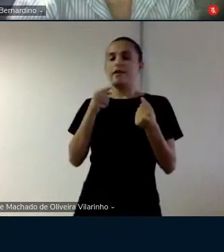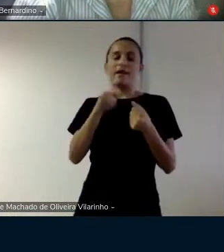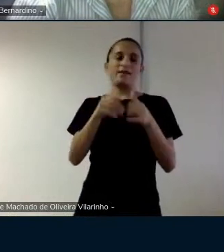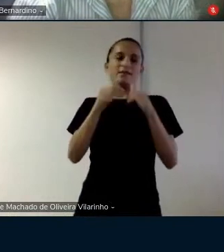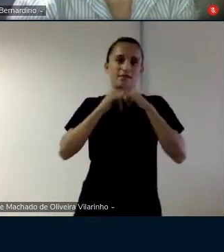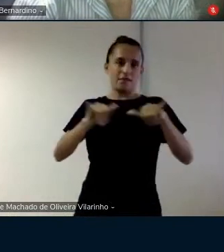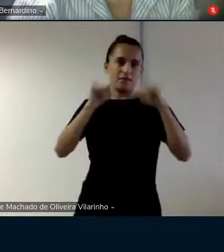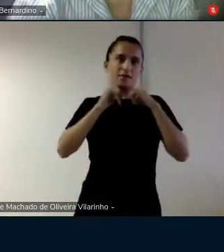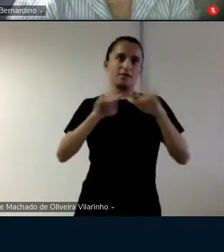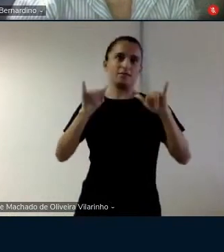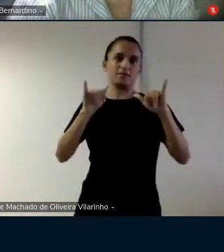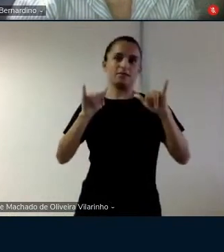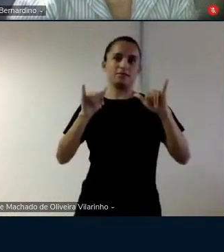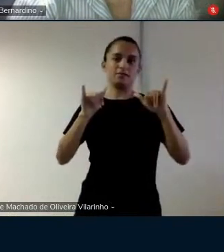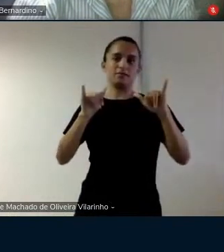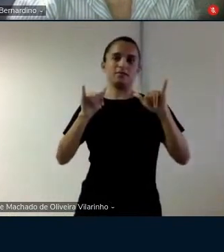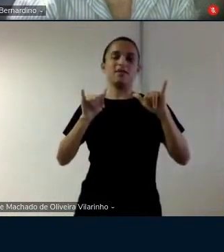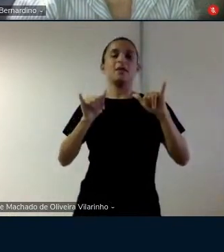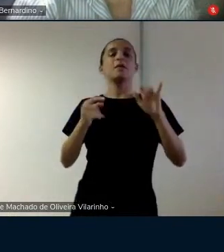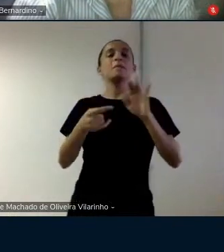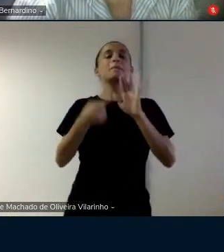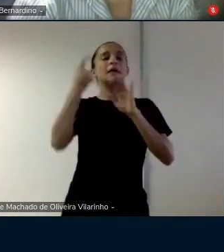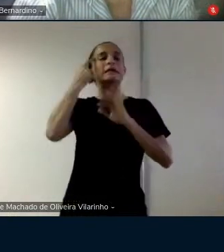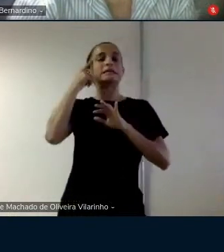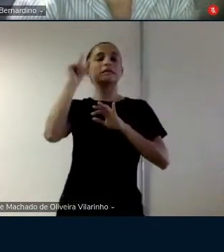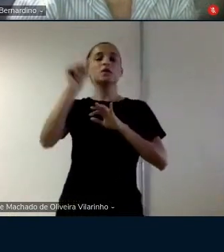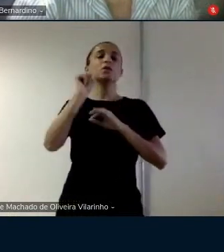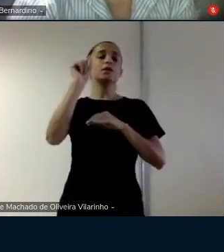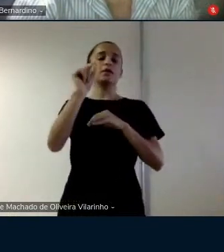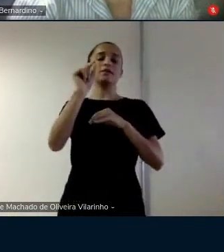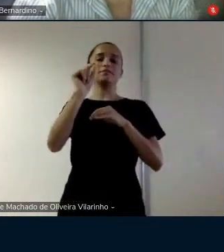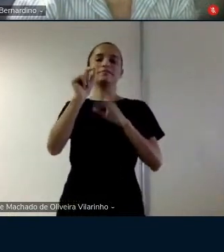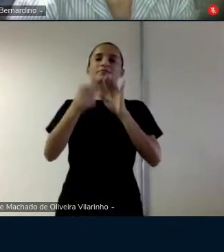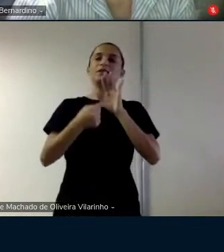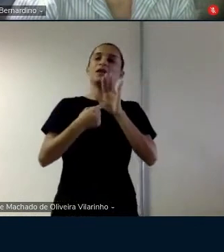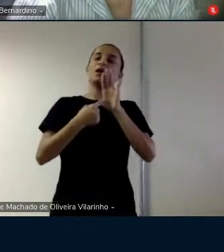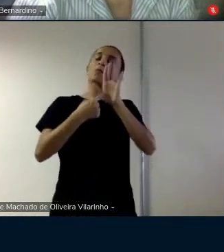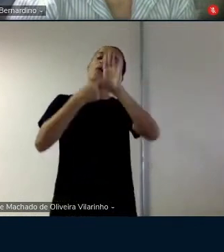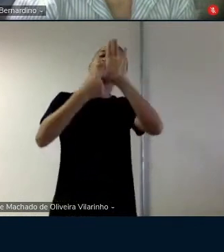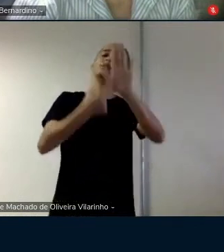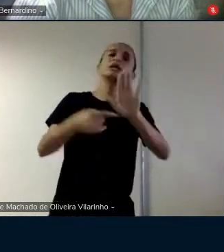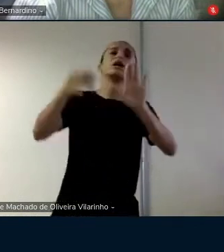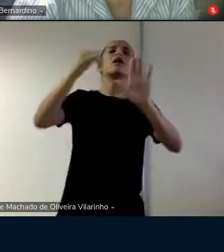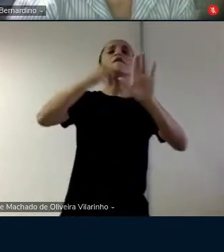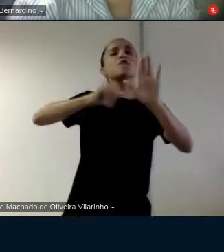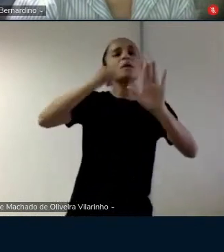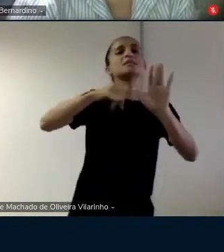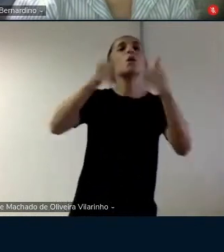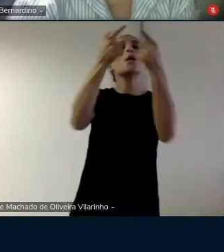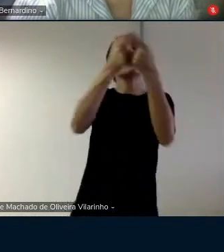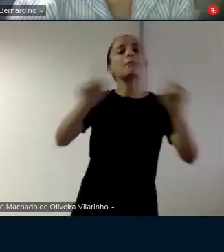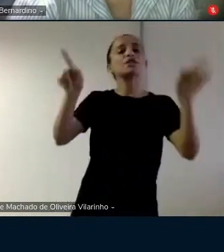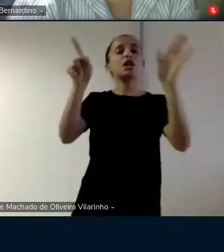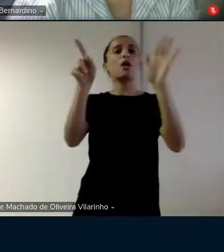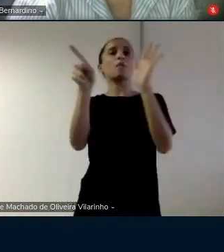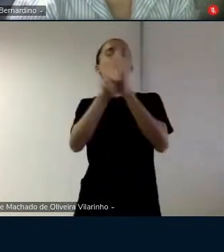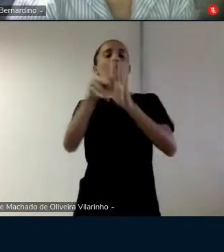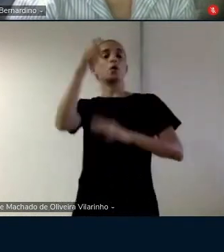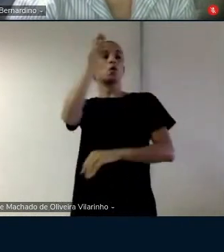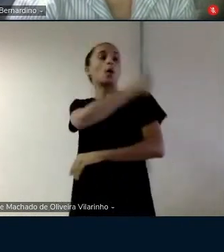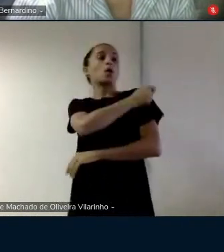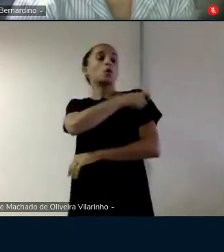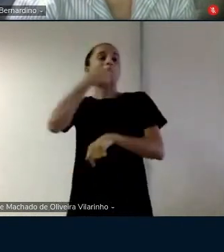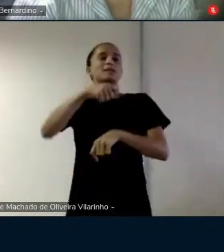informação que aí entra um pouquinho na questão do da informação gramatical que o aluno vai precisar de ter ele vai ter